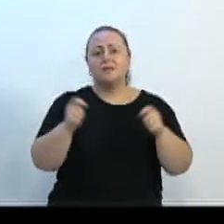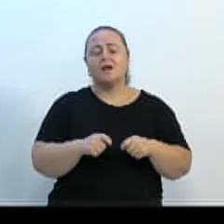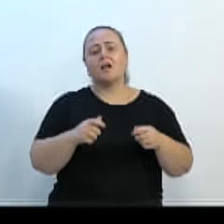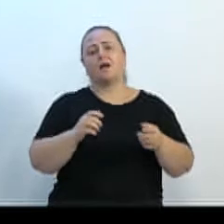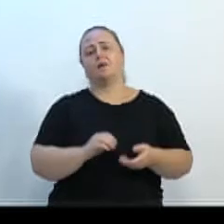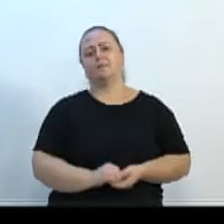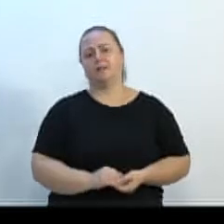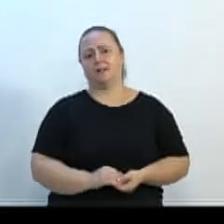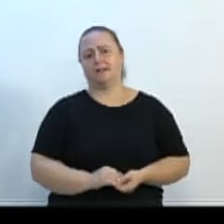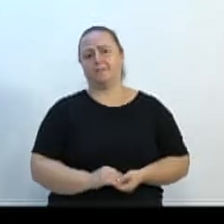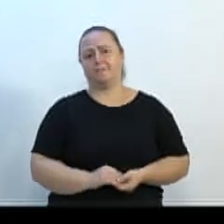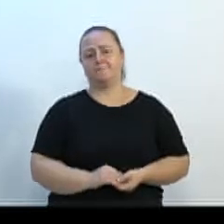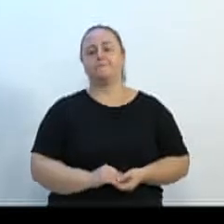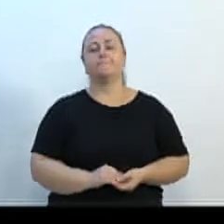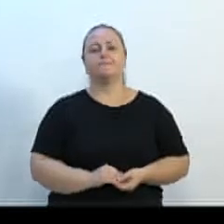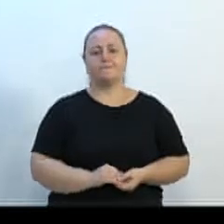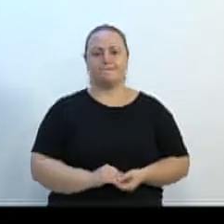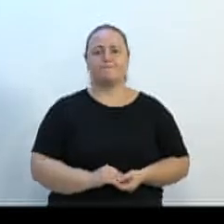Ito, professor Gilson,